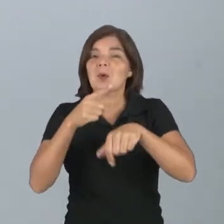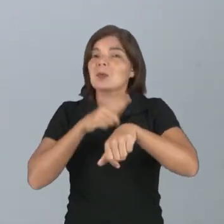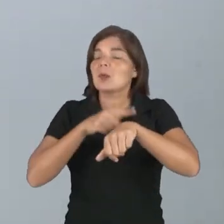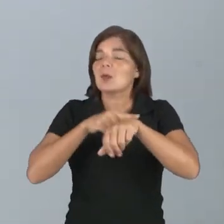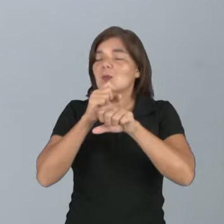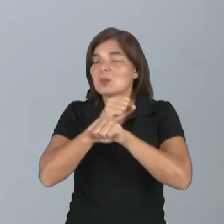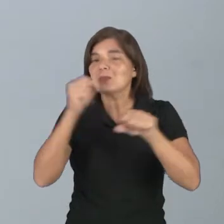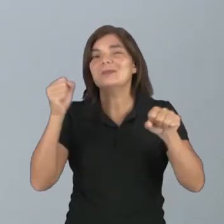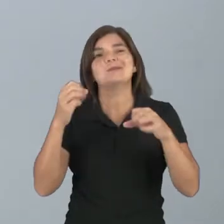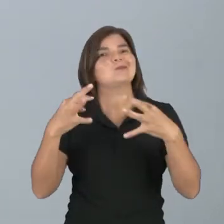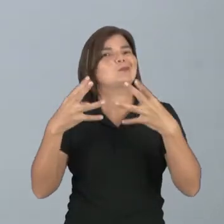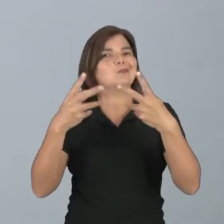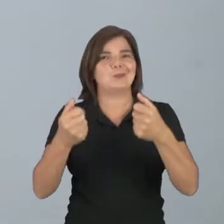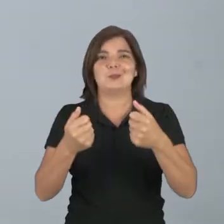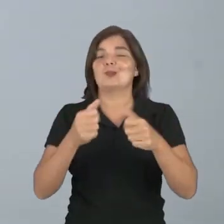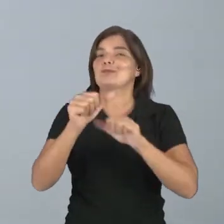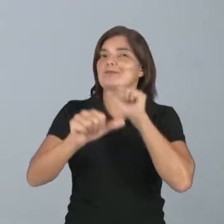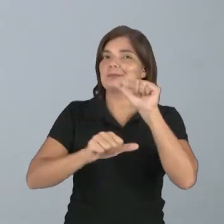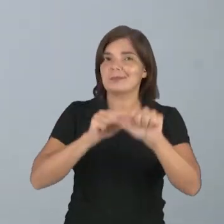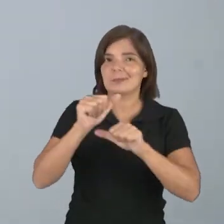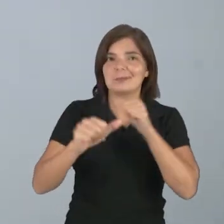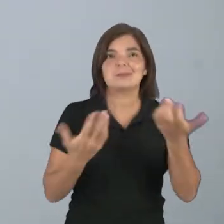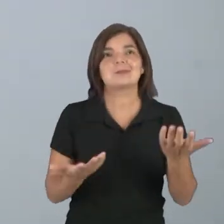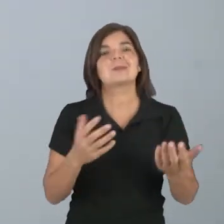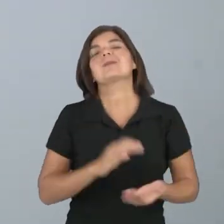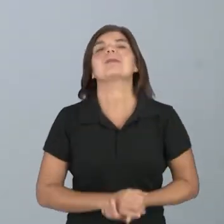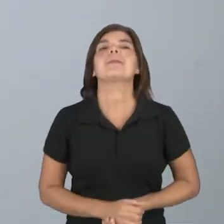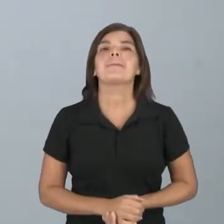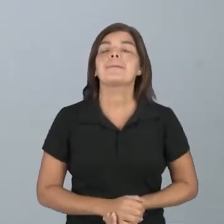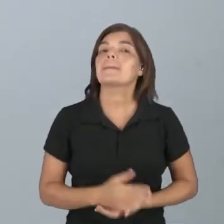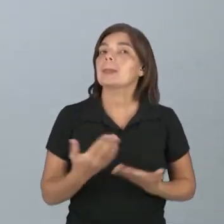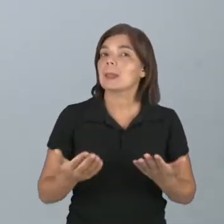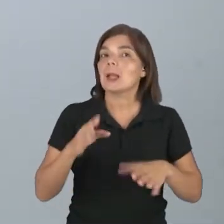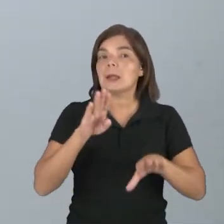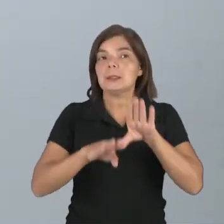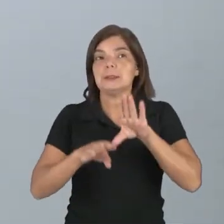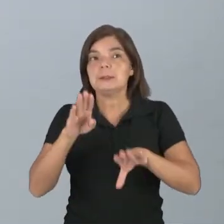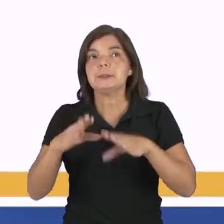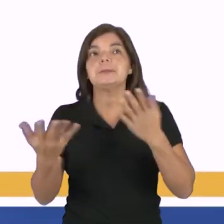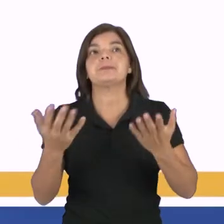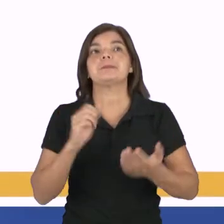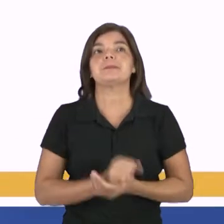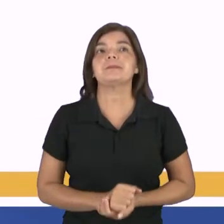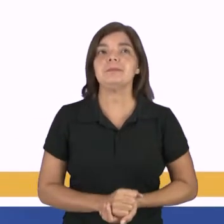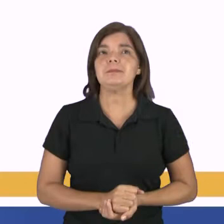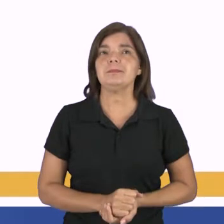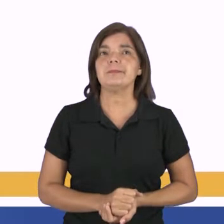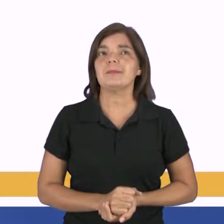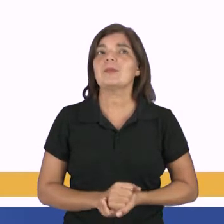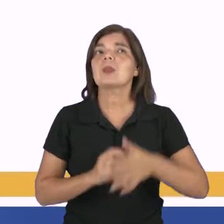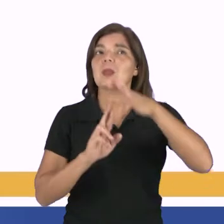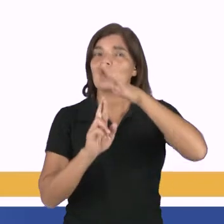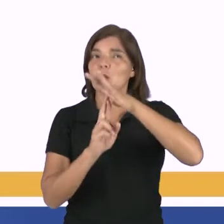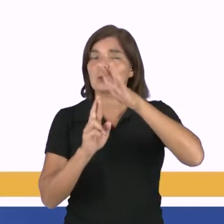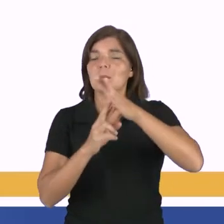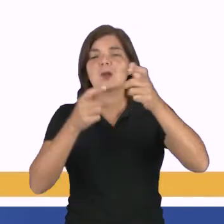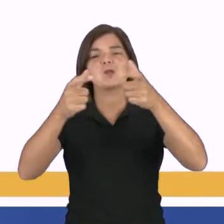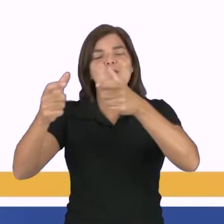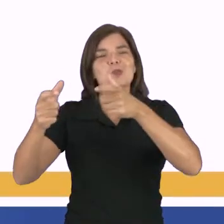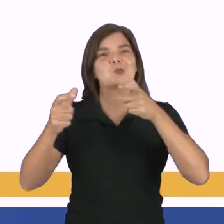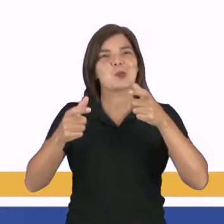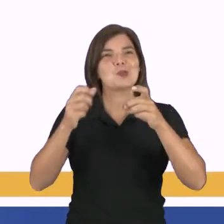de acordar fica totalmente modificado. Muito bem, muitas vezes a praça, os